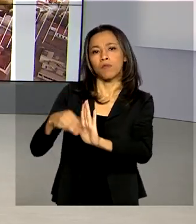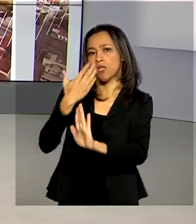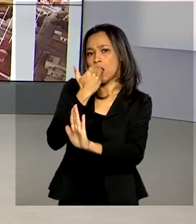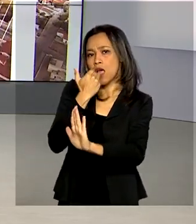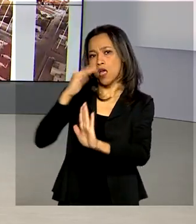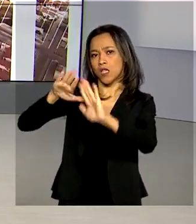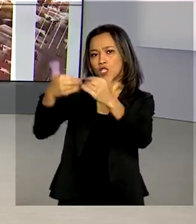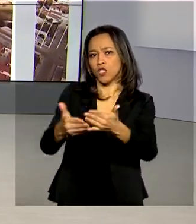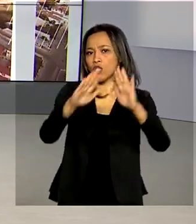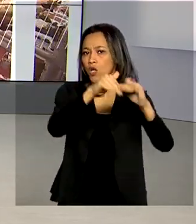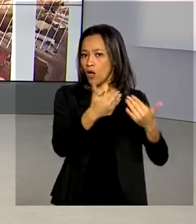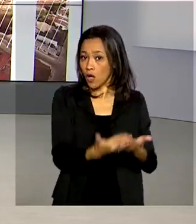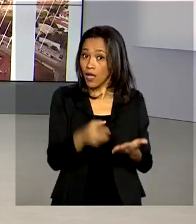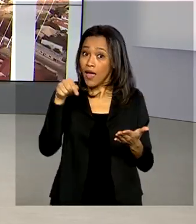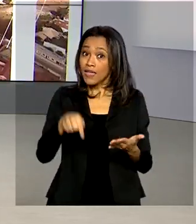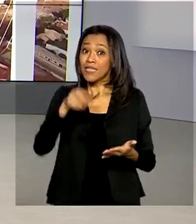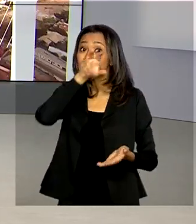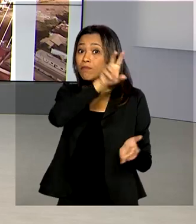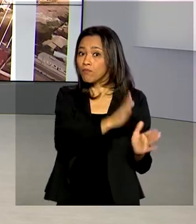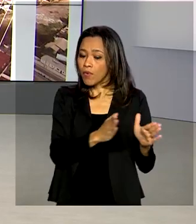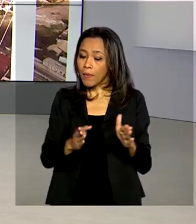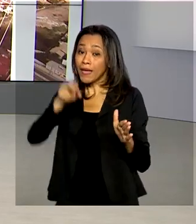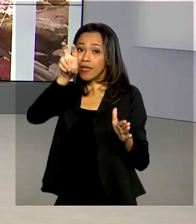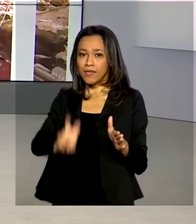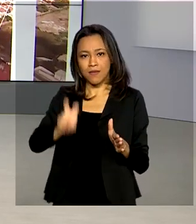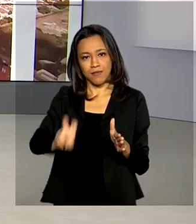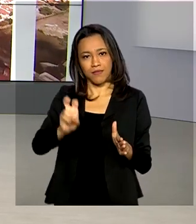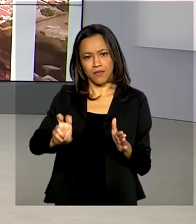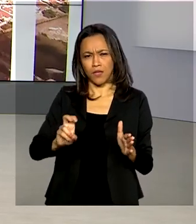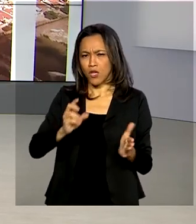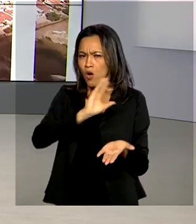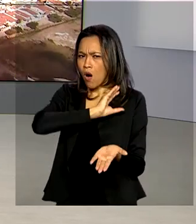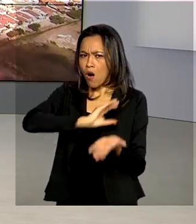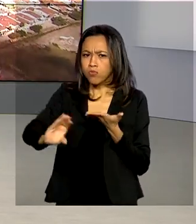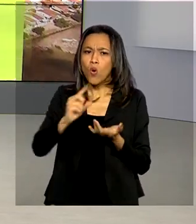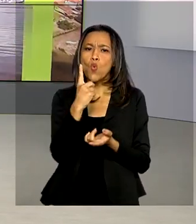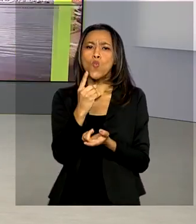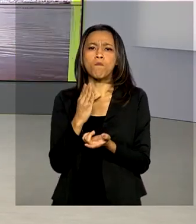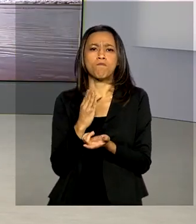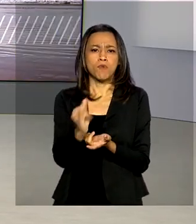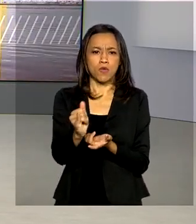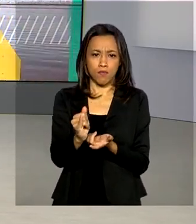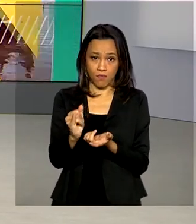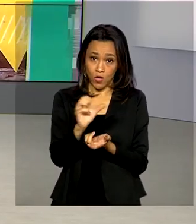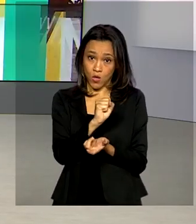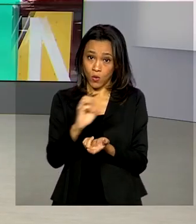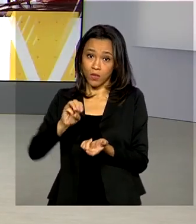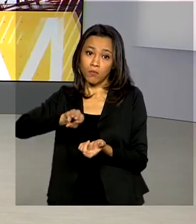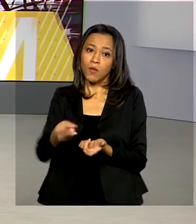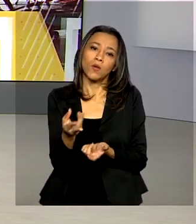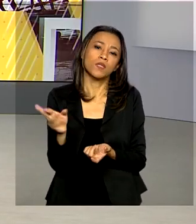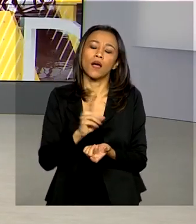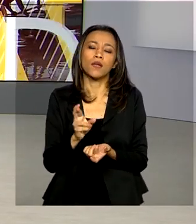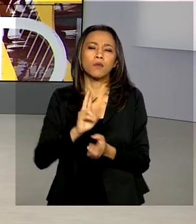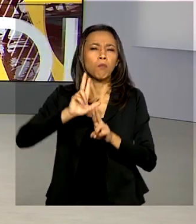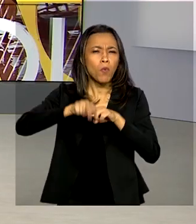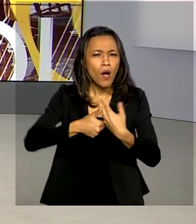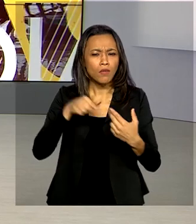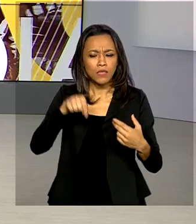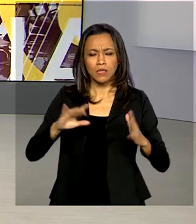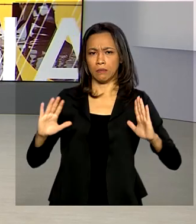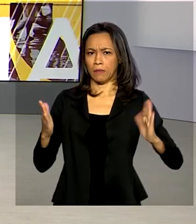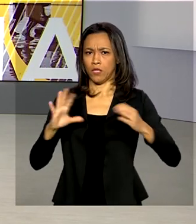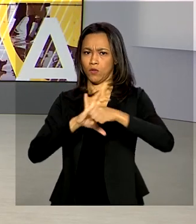foi a quinta parcela deste ano, totalizando uma transferência de 1 bilhão e 800 milhões de reais. E por conta da pandemia,